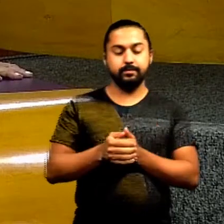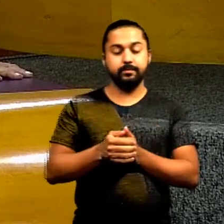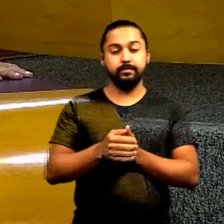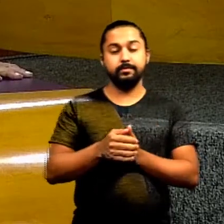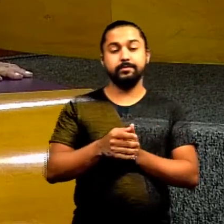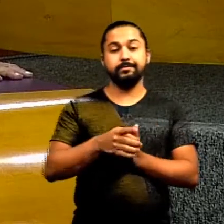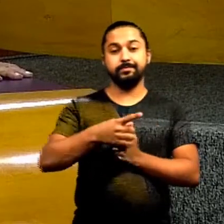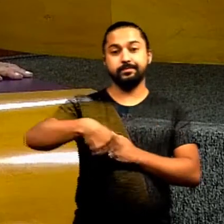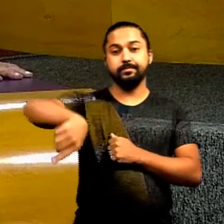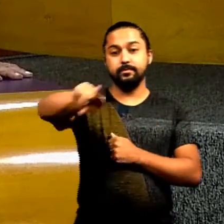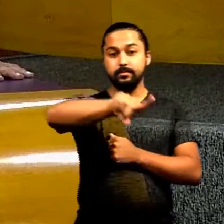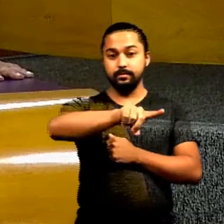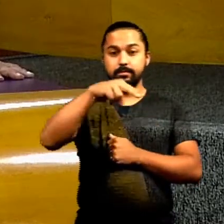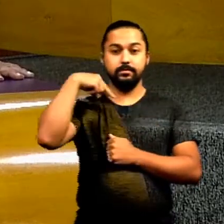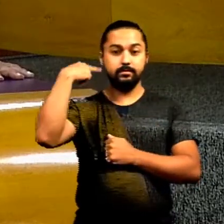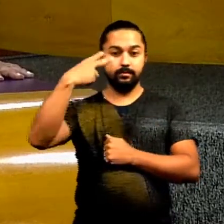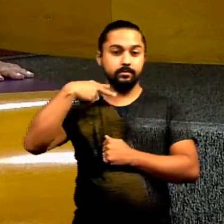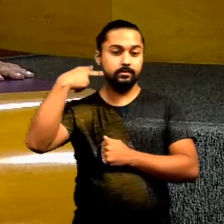Senhores vereadores,